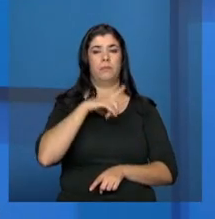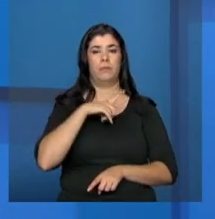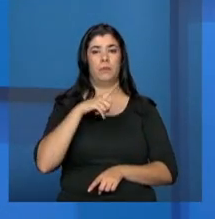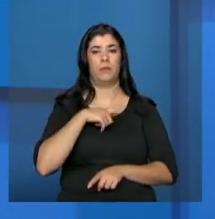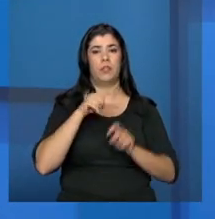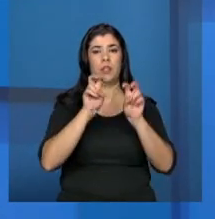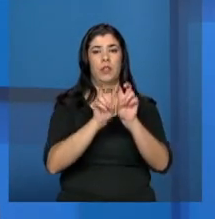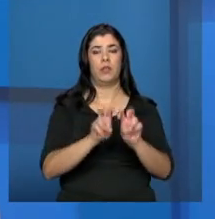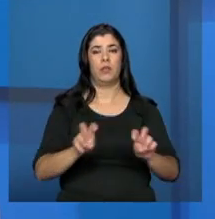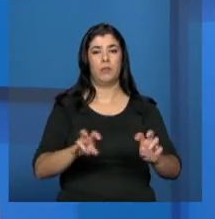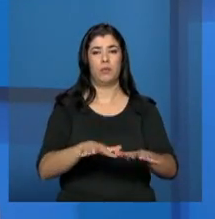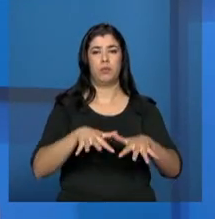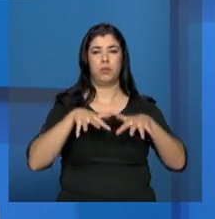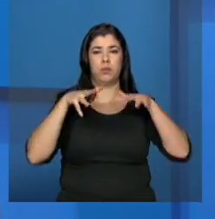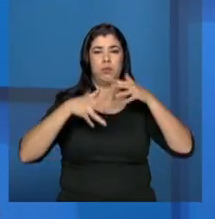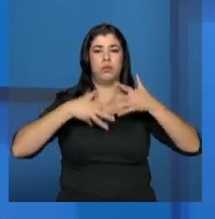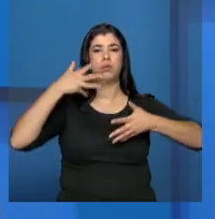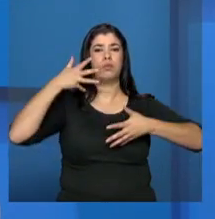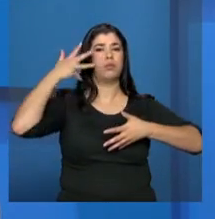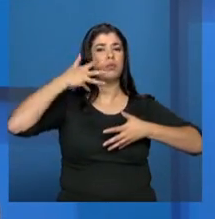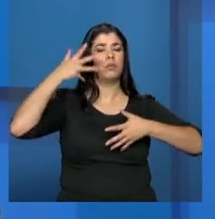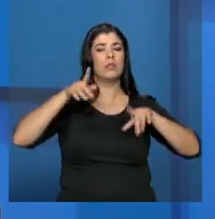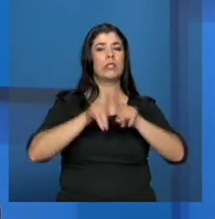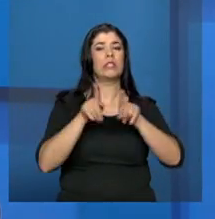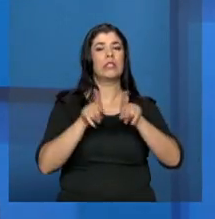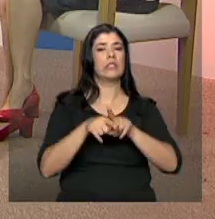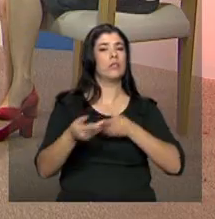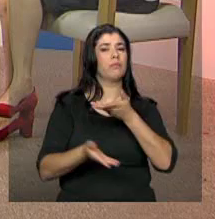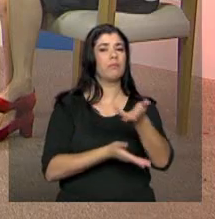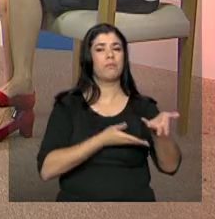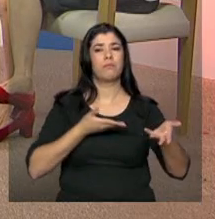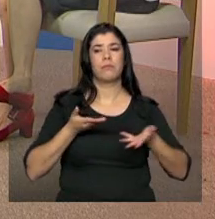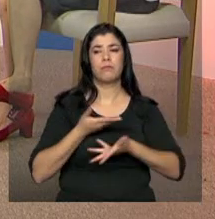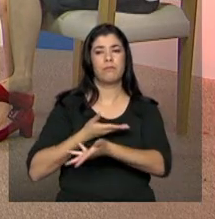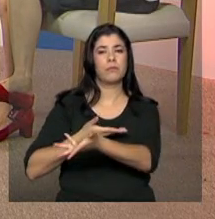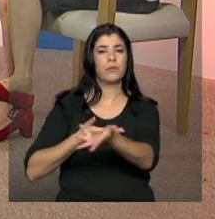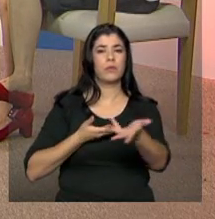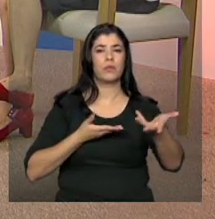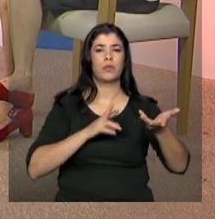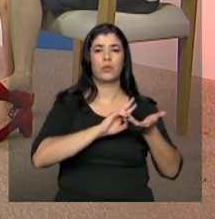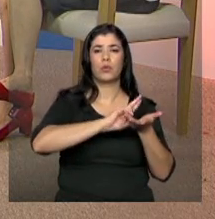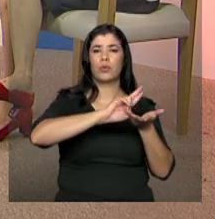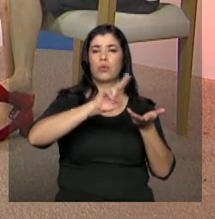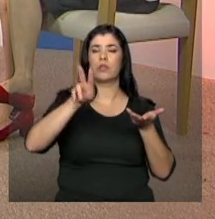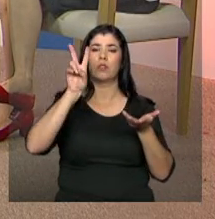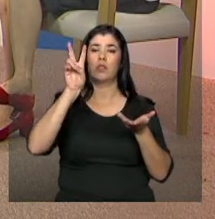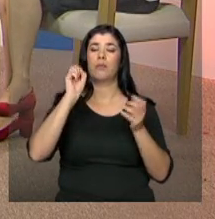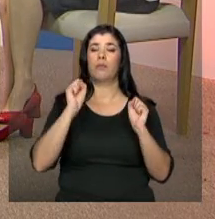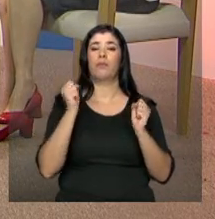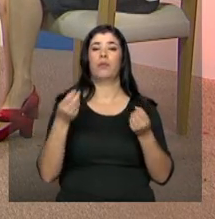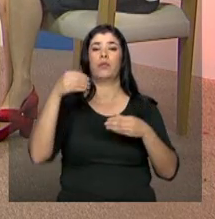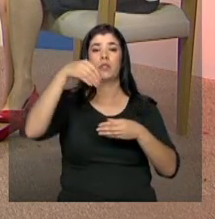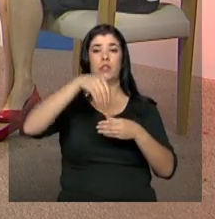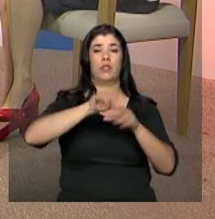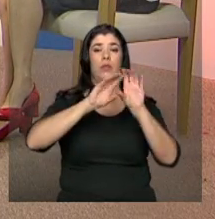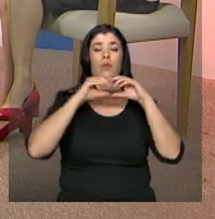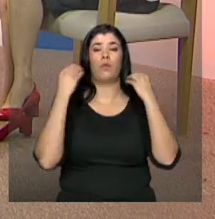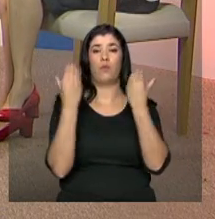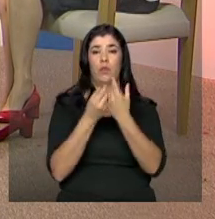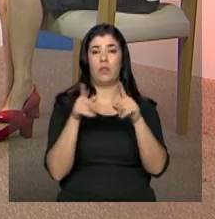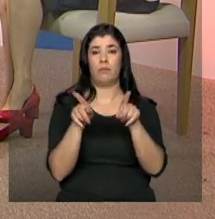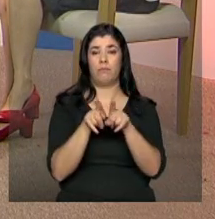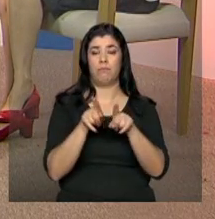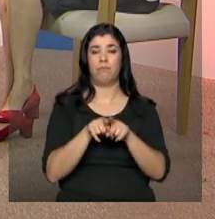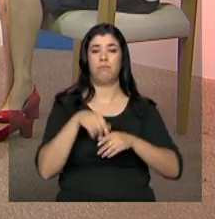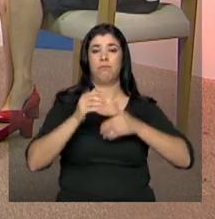Plenárias, a dinâmica mais interessante para que todos esses elementos possam ser refletidos na conferência e, a partir daí, construa